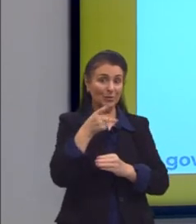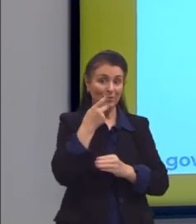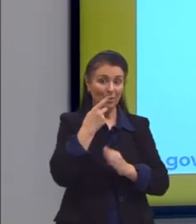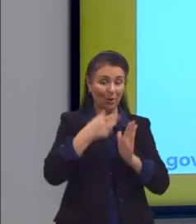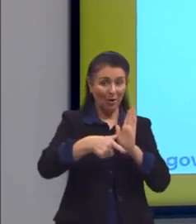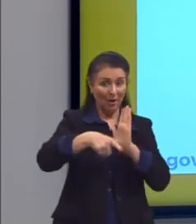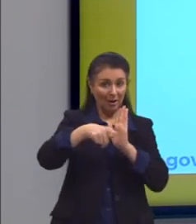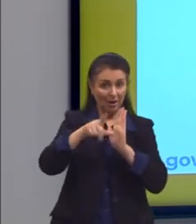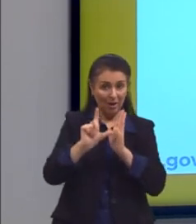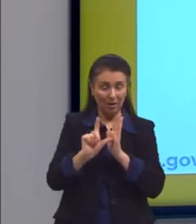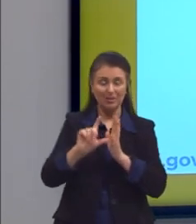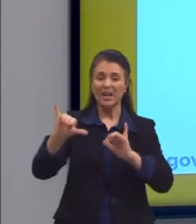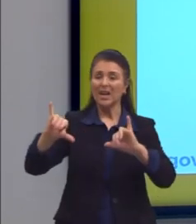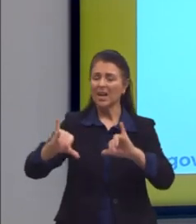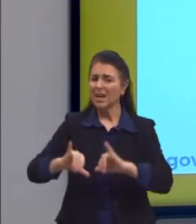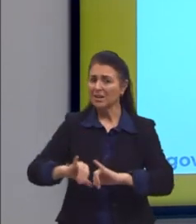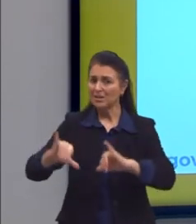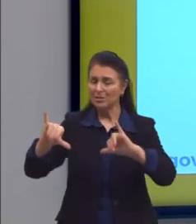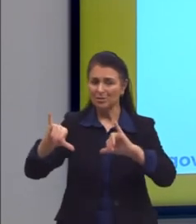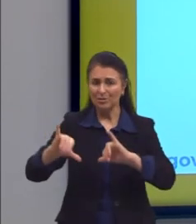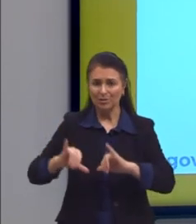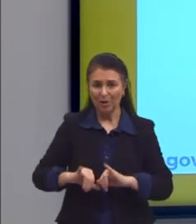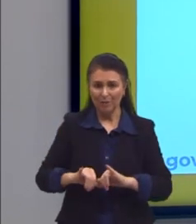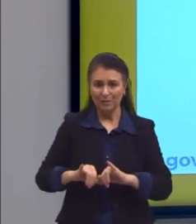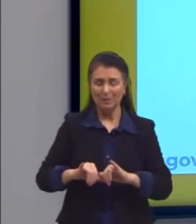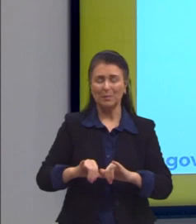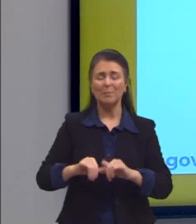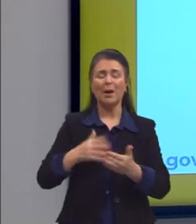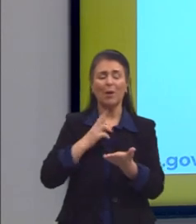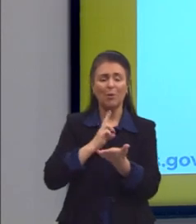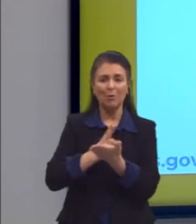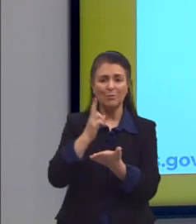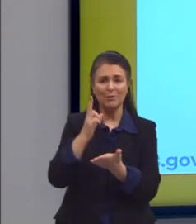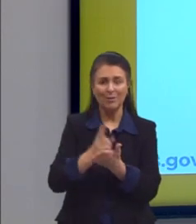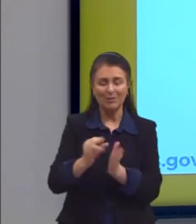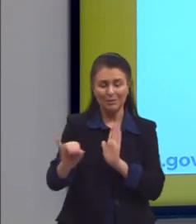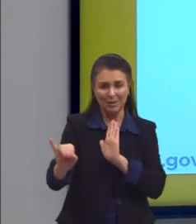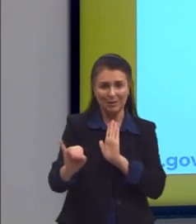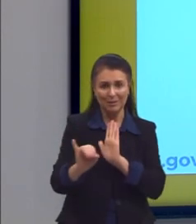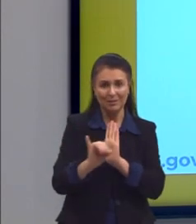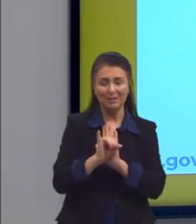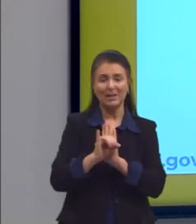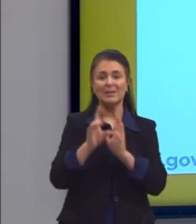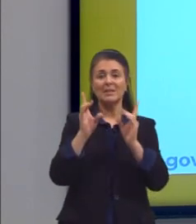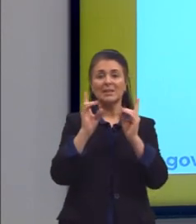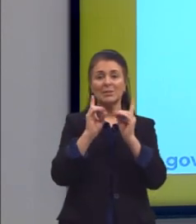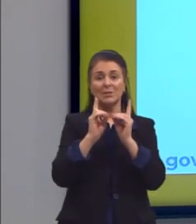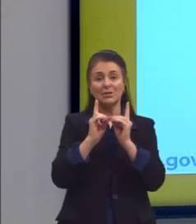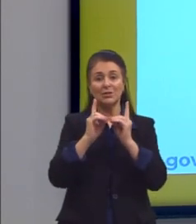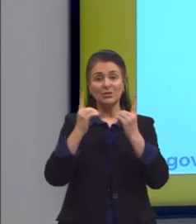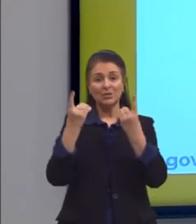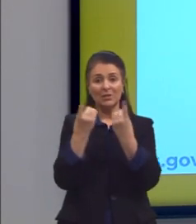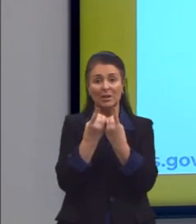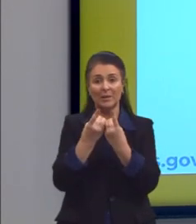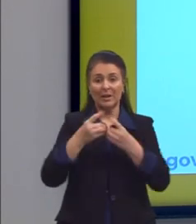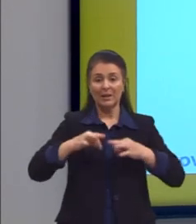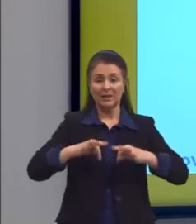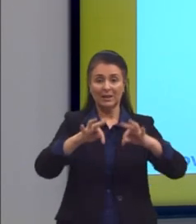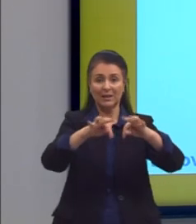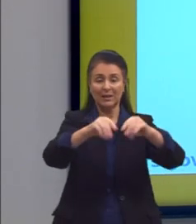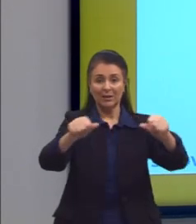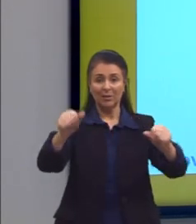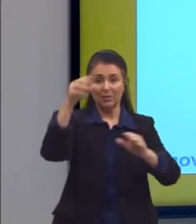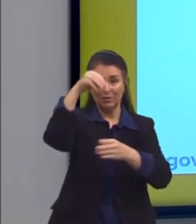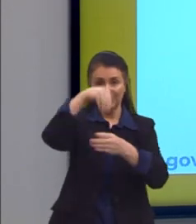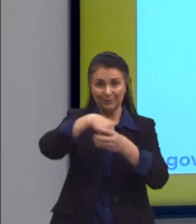reconstrução abrupta das suas identidades e de suas dinâmicas territoriais. Então, o que esse texto